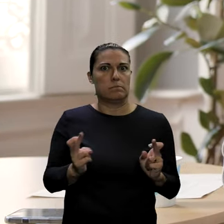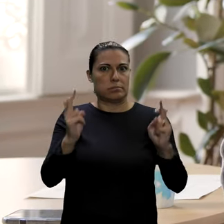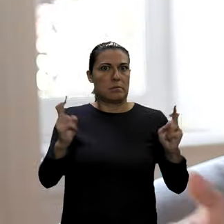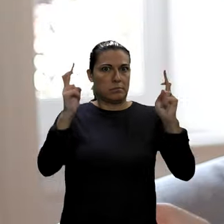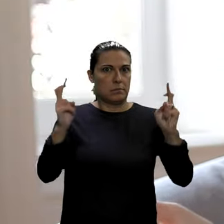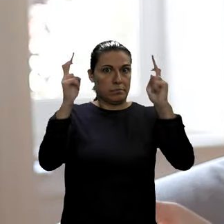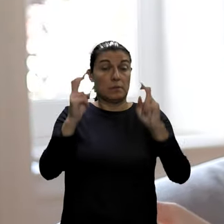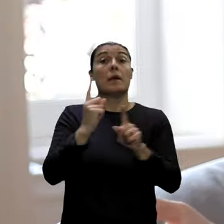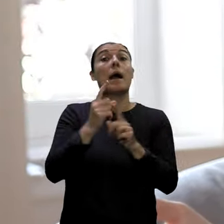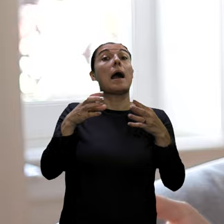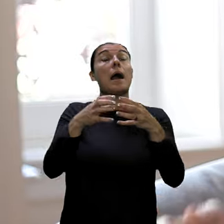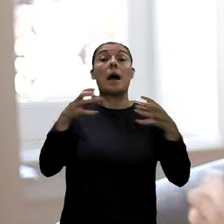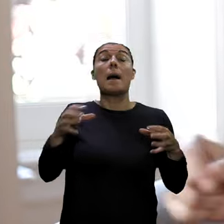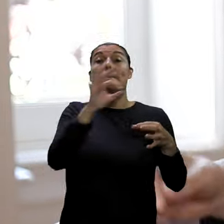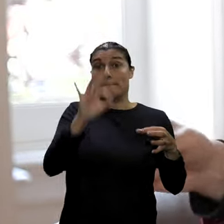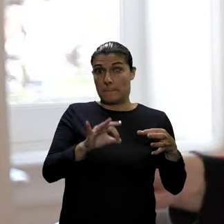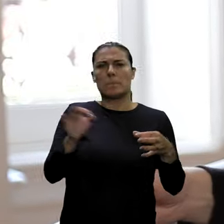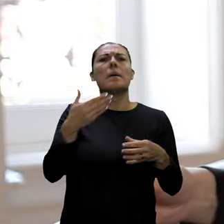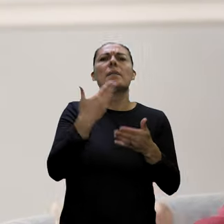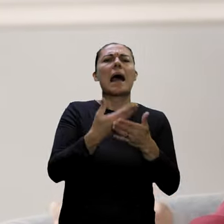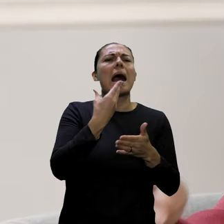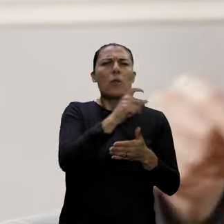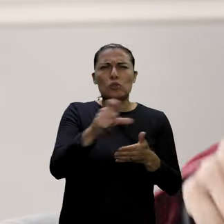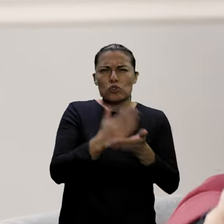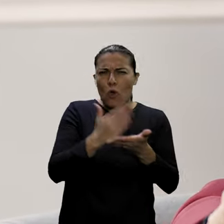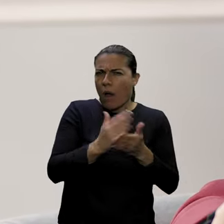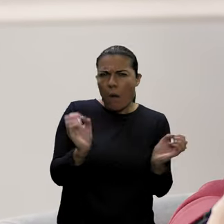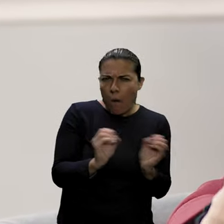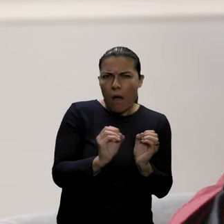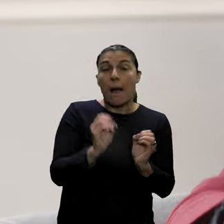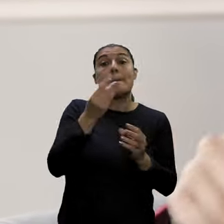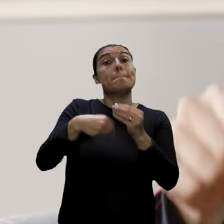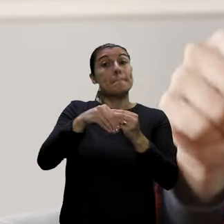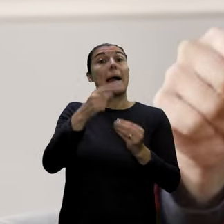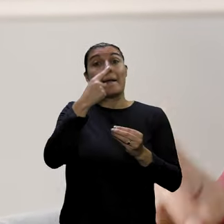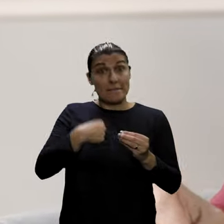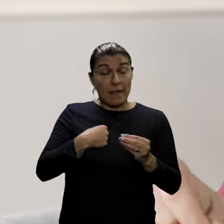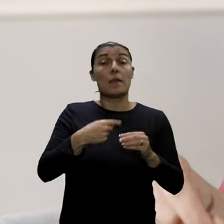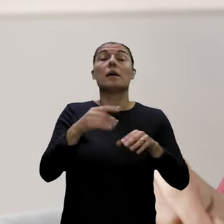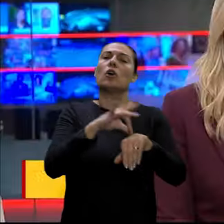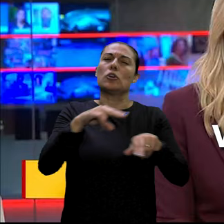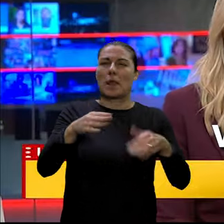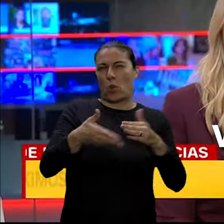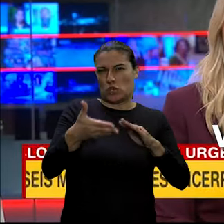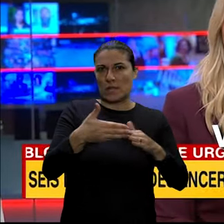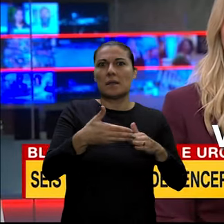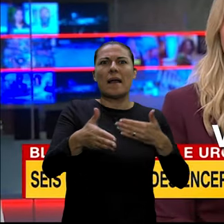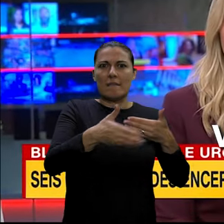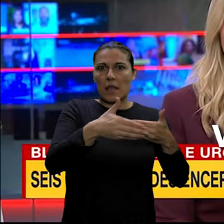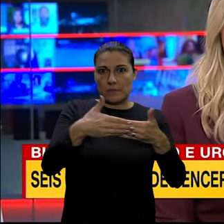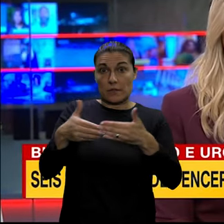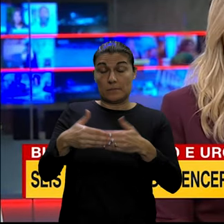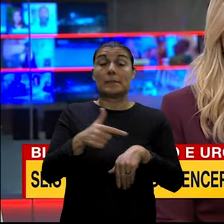subindo. Falhou quando deixou tantos alunos sem escola e falhou quando começou a encerrar urgências. Vai ser uma semana